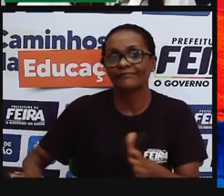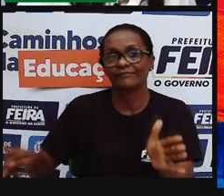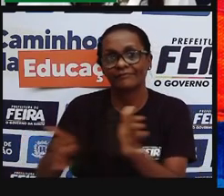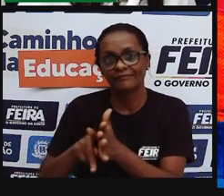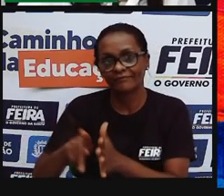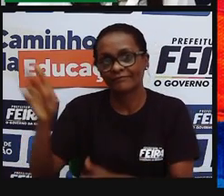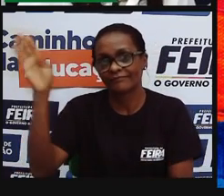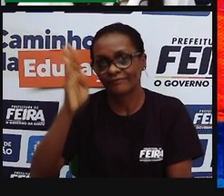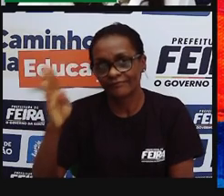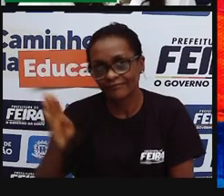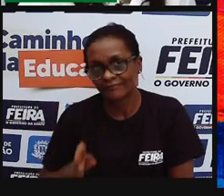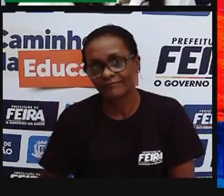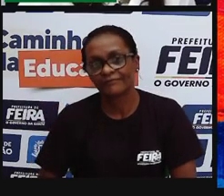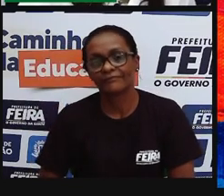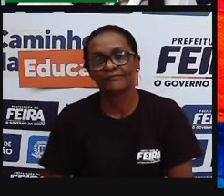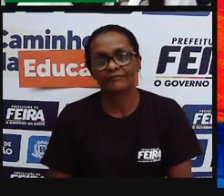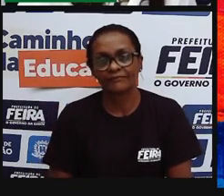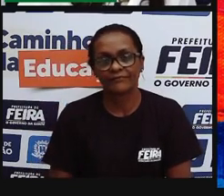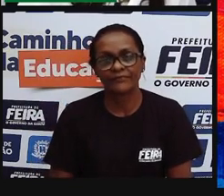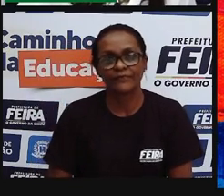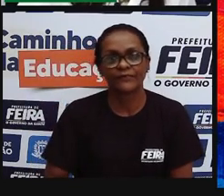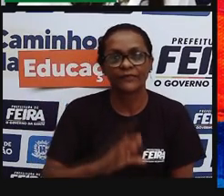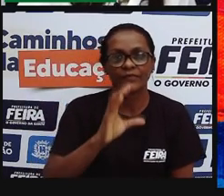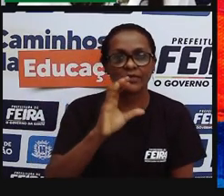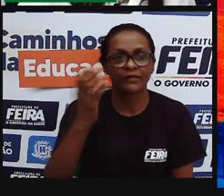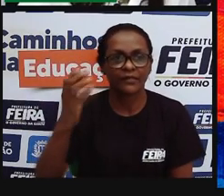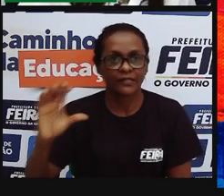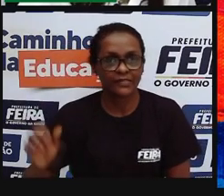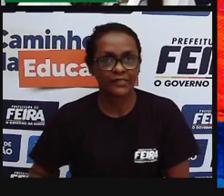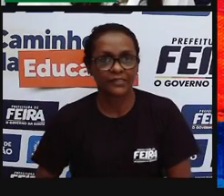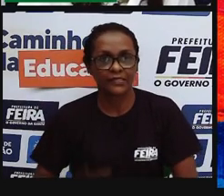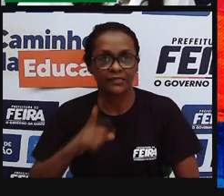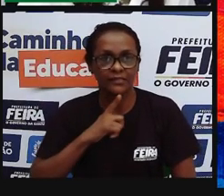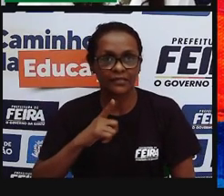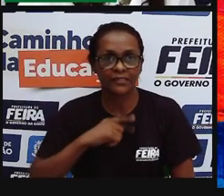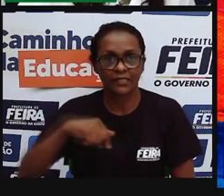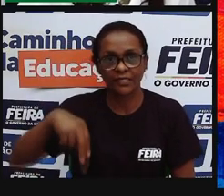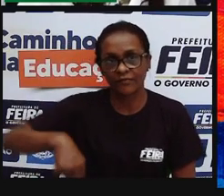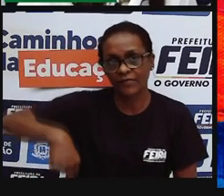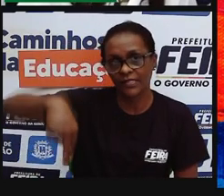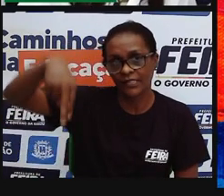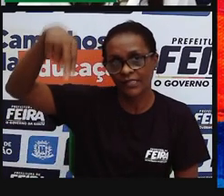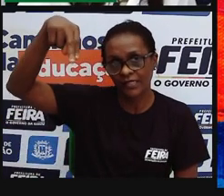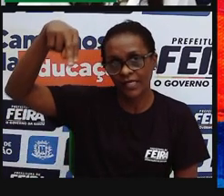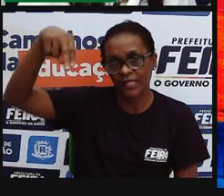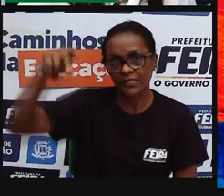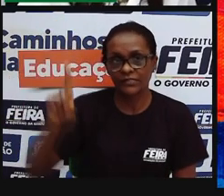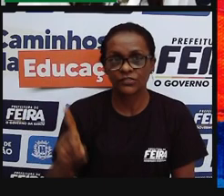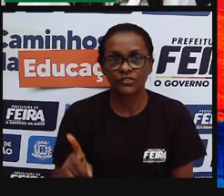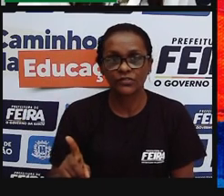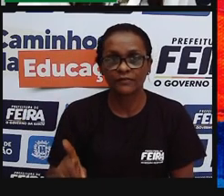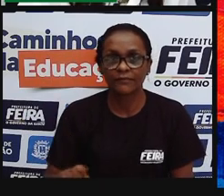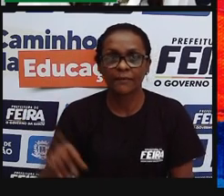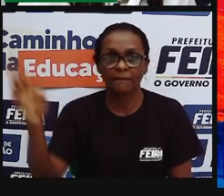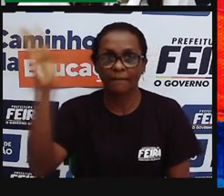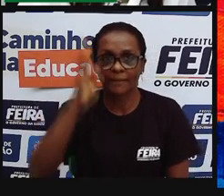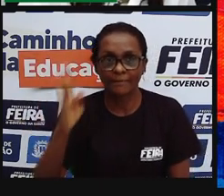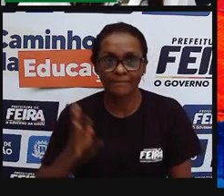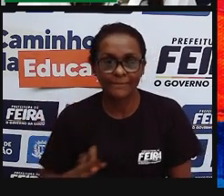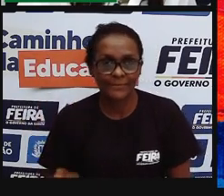Caatinga está no Nordeste Brasileiro, ocupa 11% do território nacional, tem um clima tropical